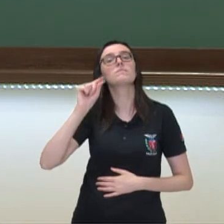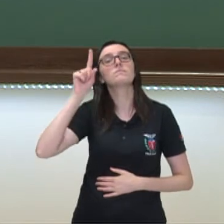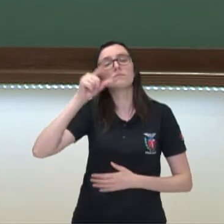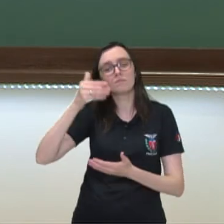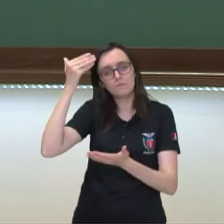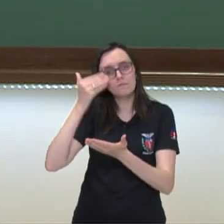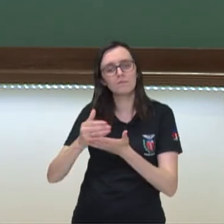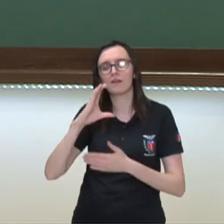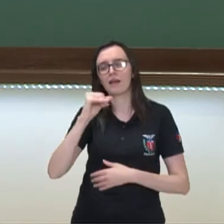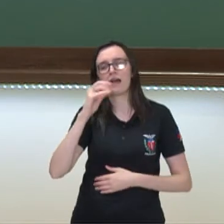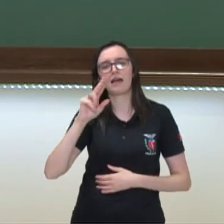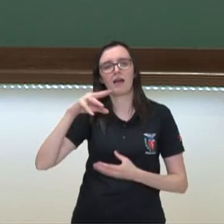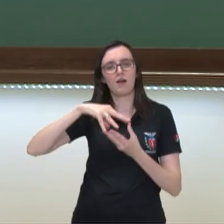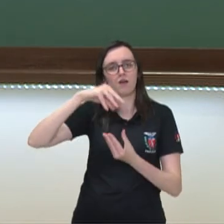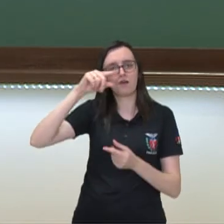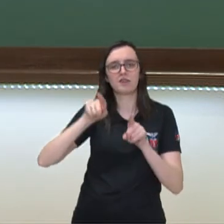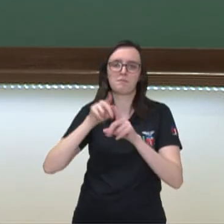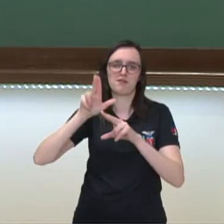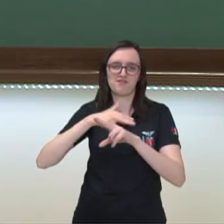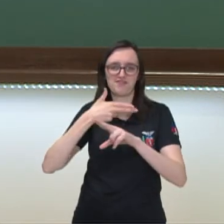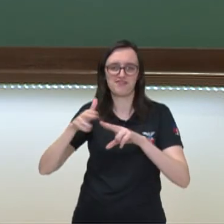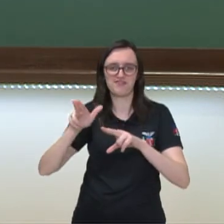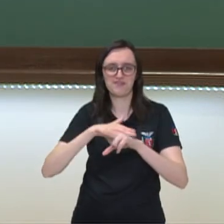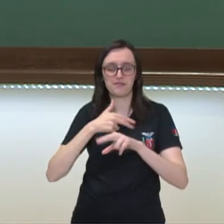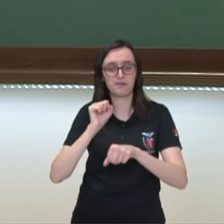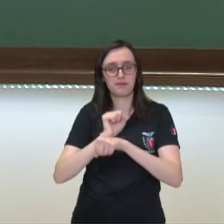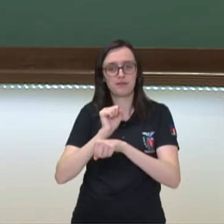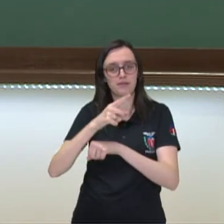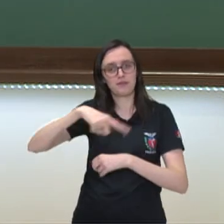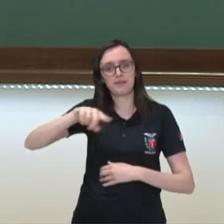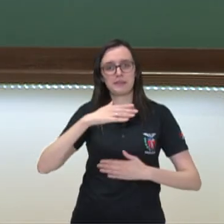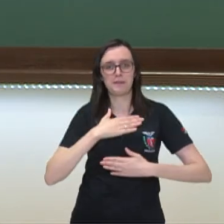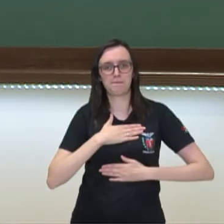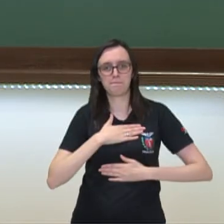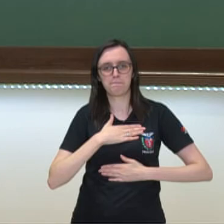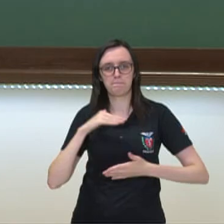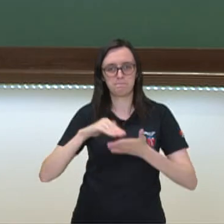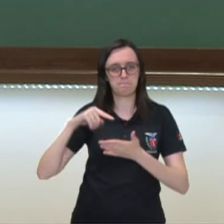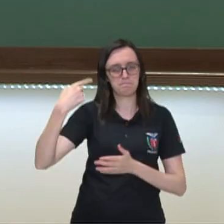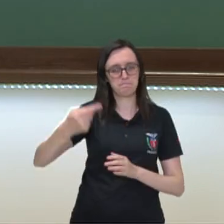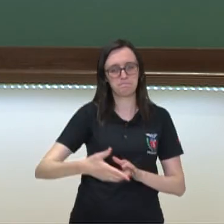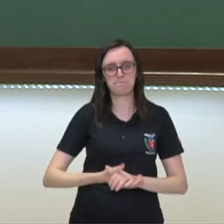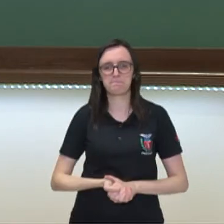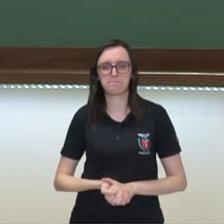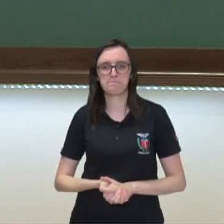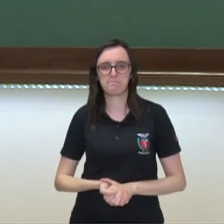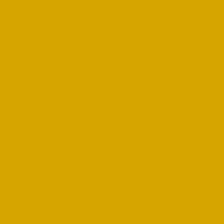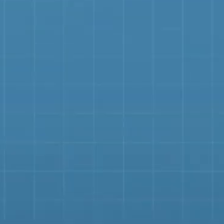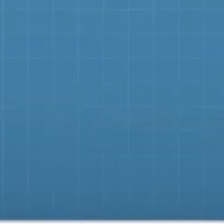a origem do cacau, a origem do chocolate. Espero que vocês tenham gostado. Até breve!